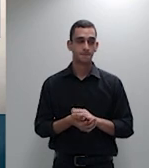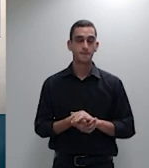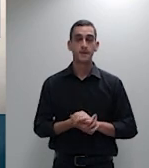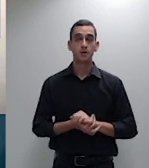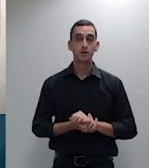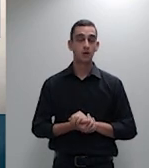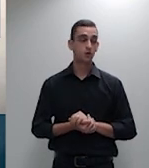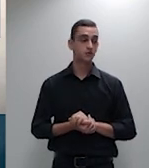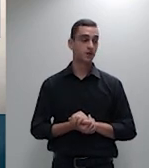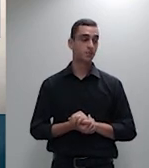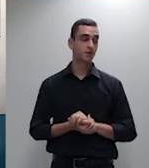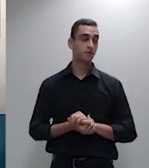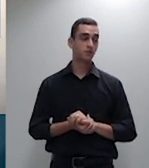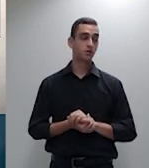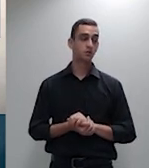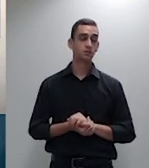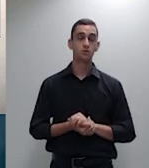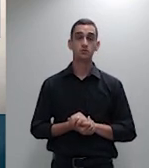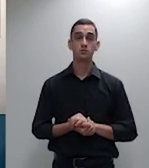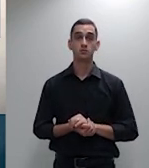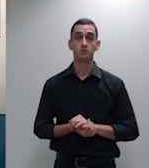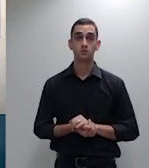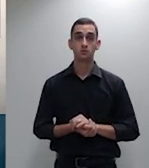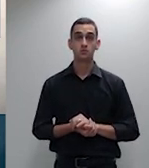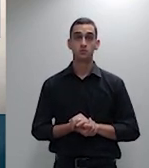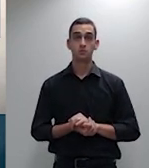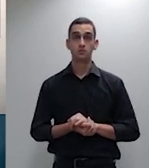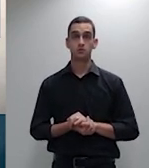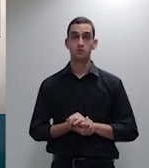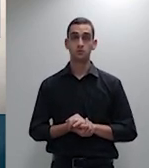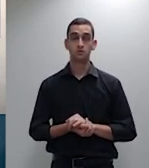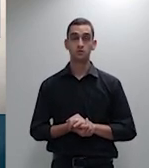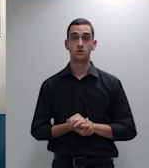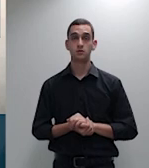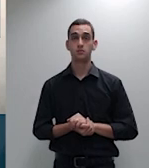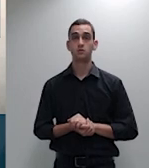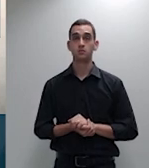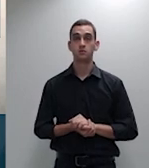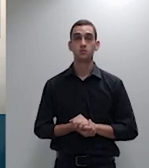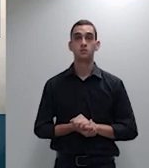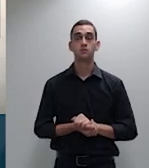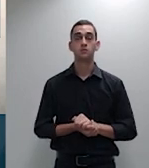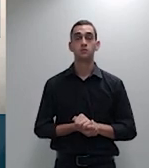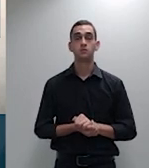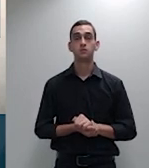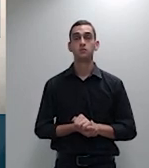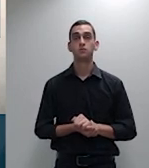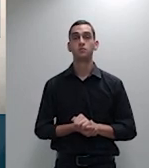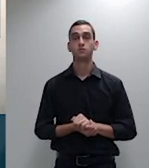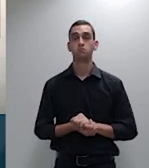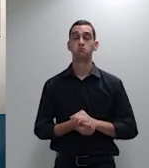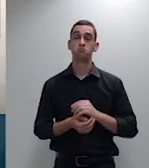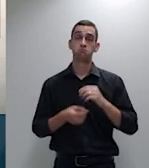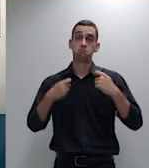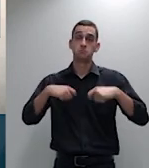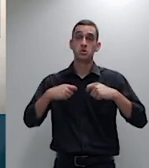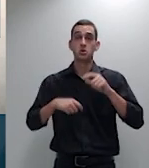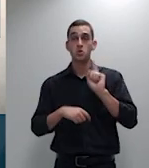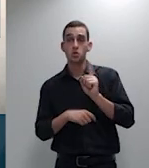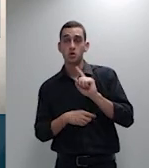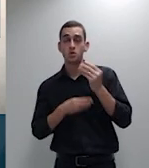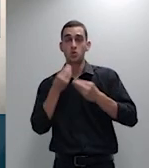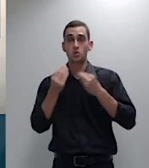CPC artigos 6º 369 e 429 2 não precisa aquele por intermédio de